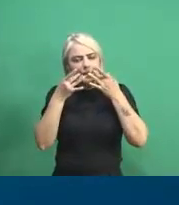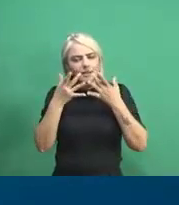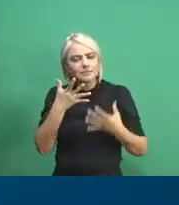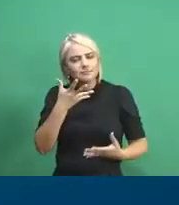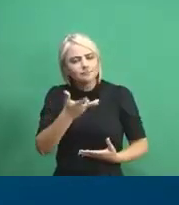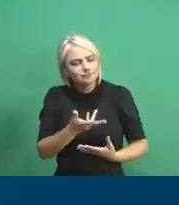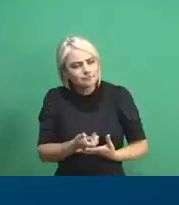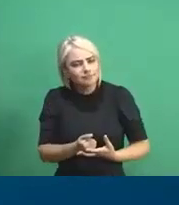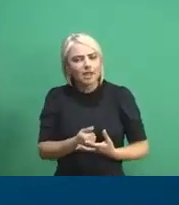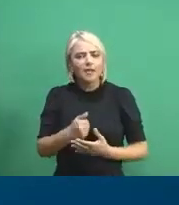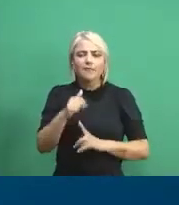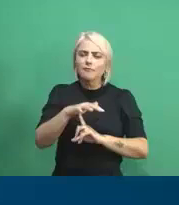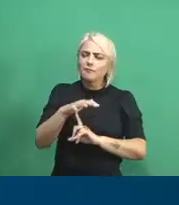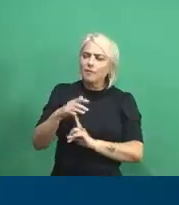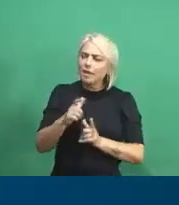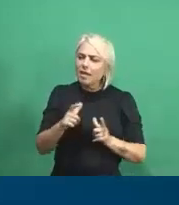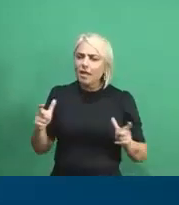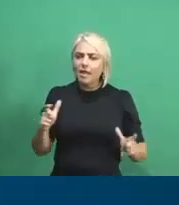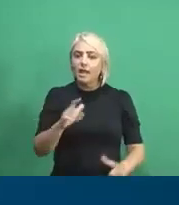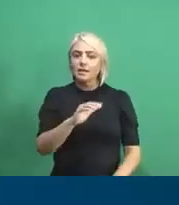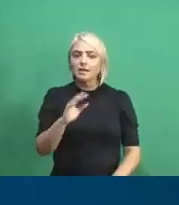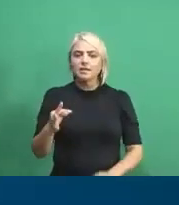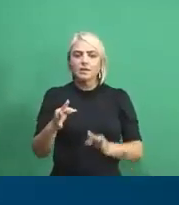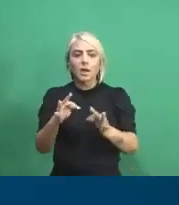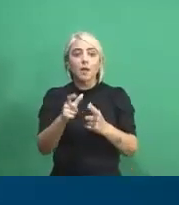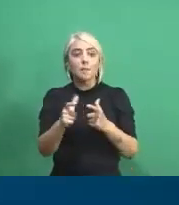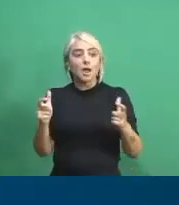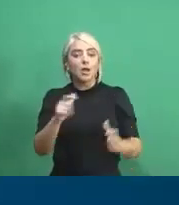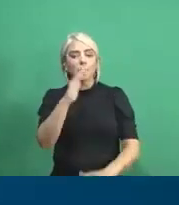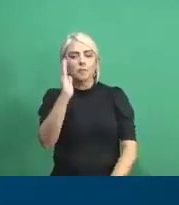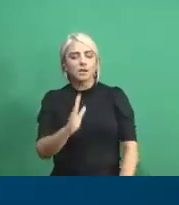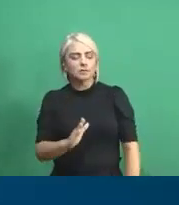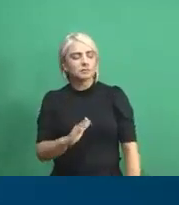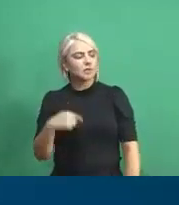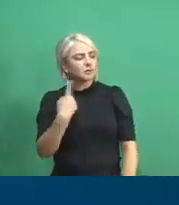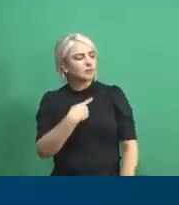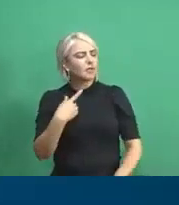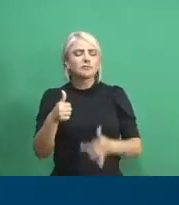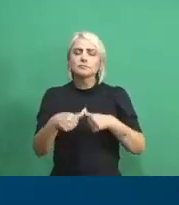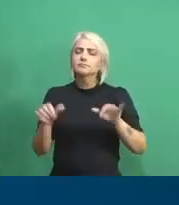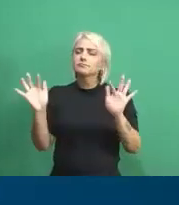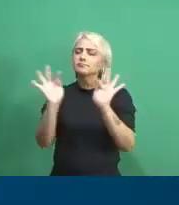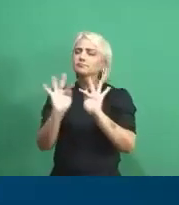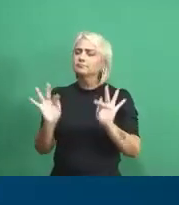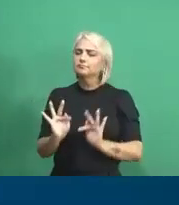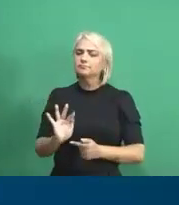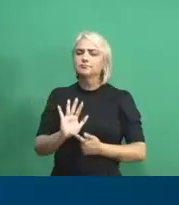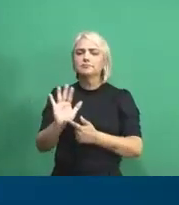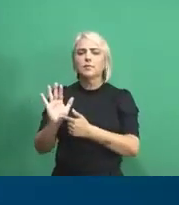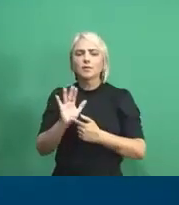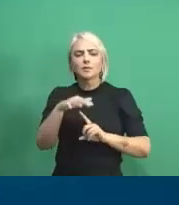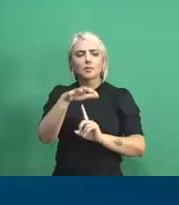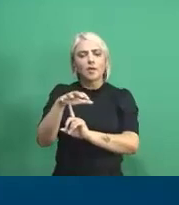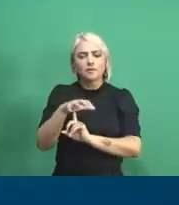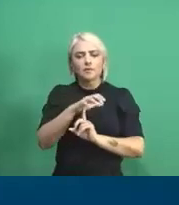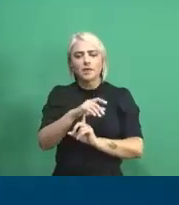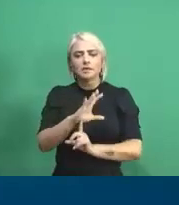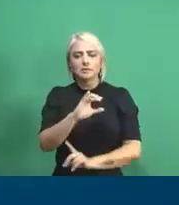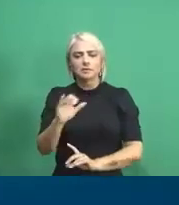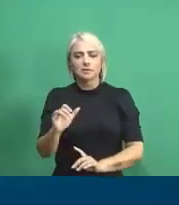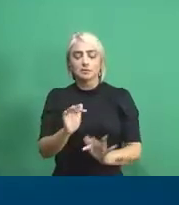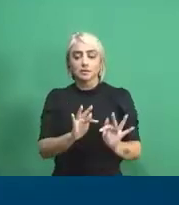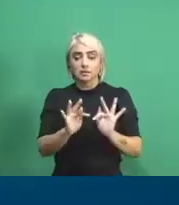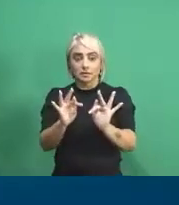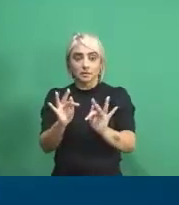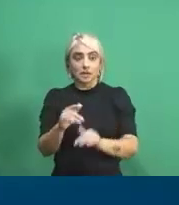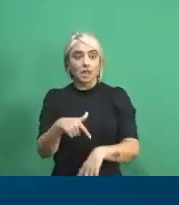de ciência e tecnologia, que é a maior do Brasil. Então, gente fica muito feliz de estar aqui e contribuir com essa feira de ciência e tecnologia. E